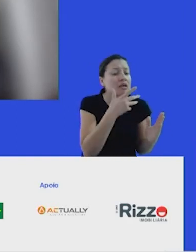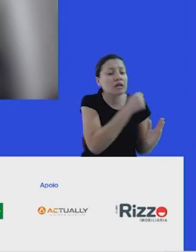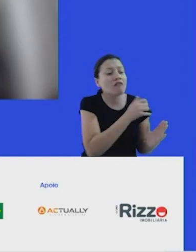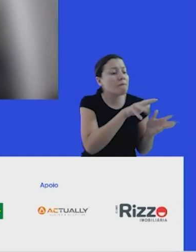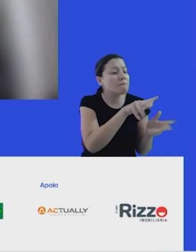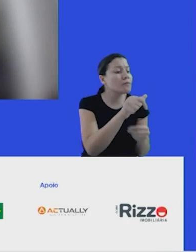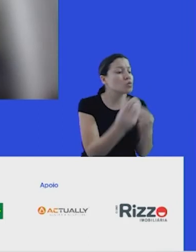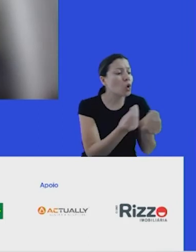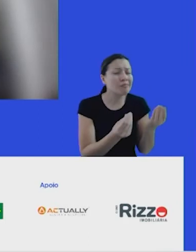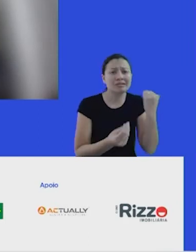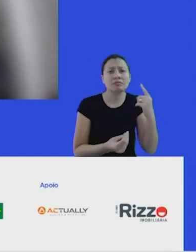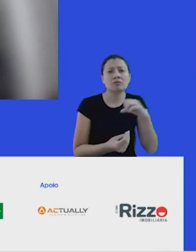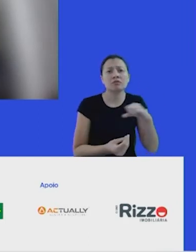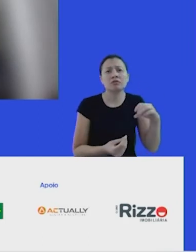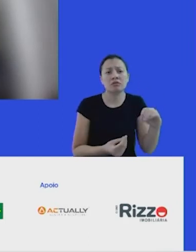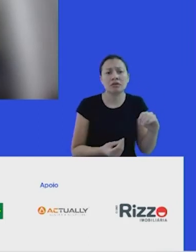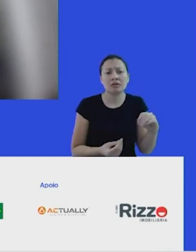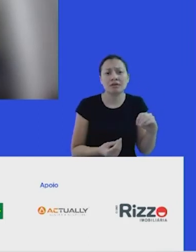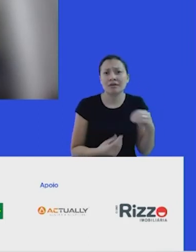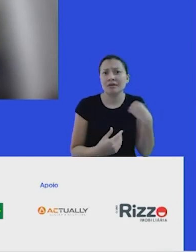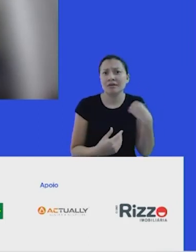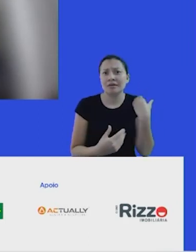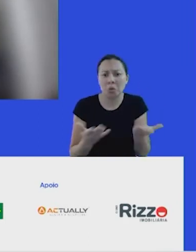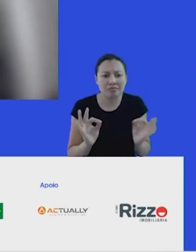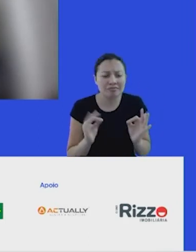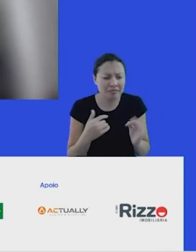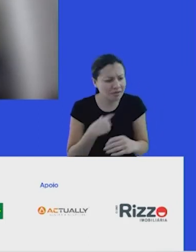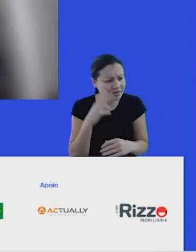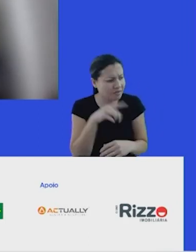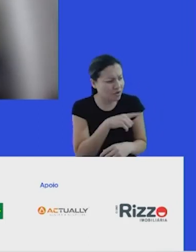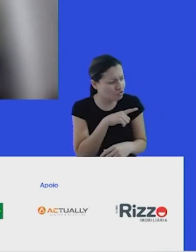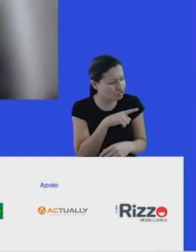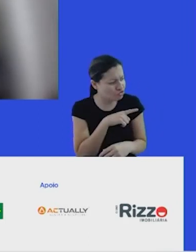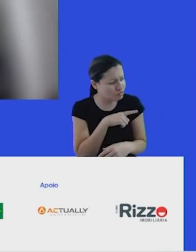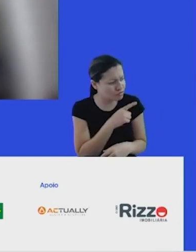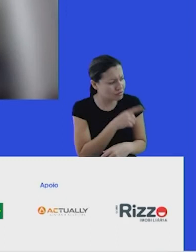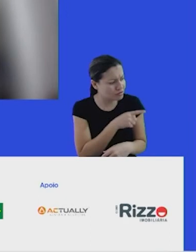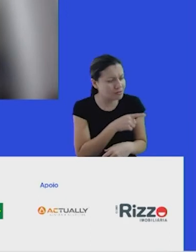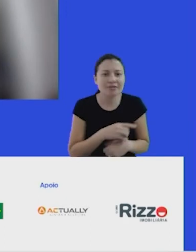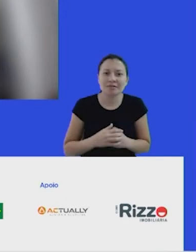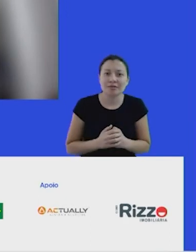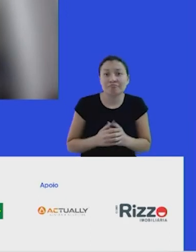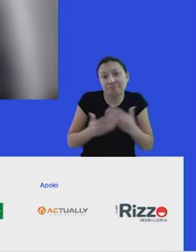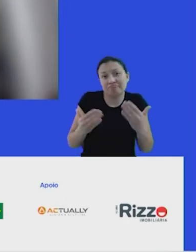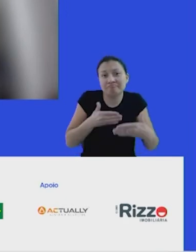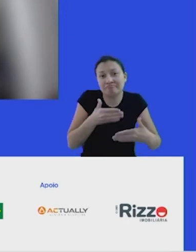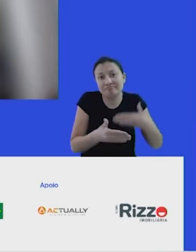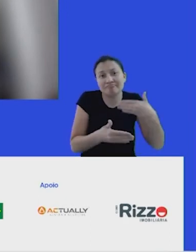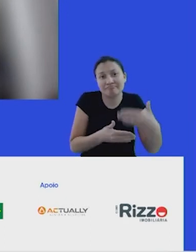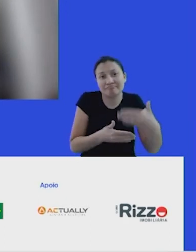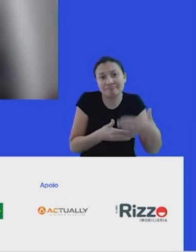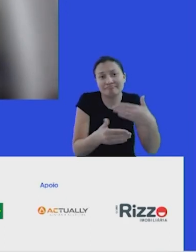Até hoje nunca mais enxoguei um papelzinho na rua. Aquilo me marcou. Dessa cinquenta ações eu peguei uma e eu fiz. Então um processo de